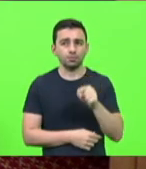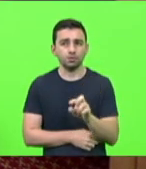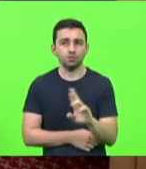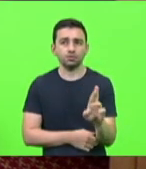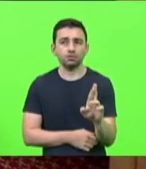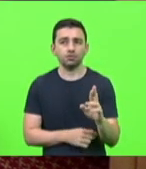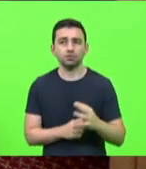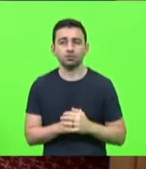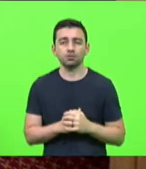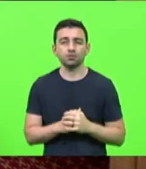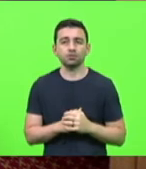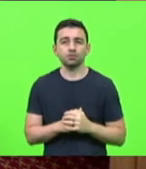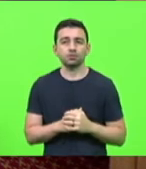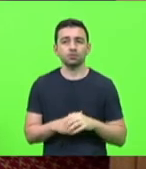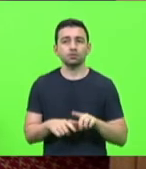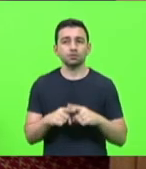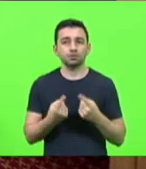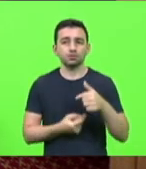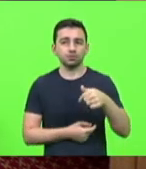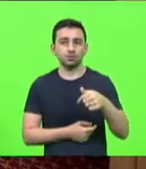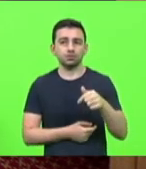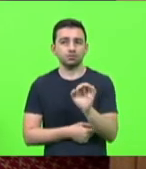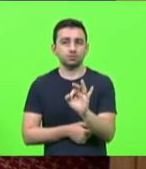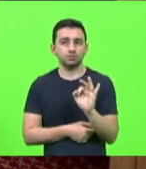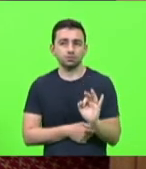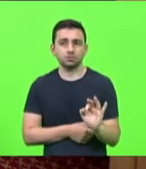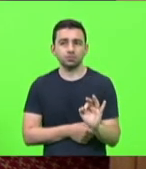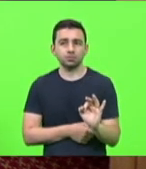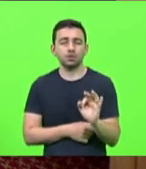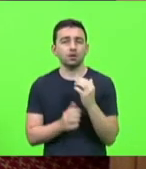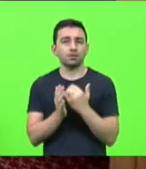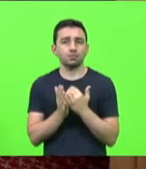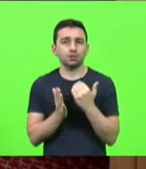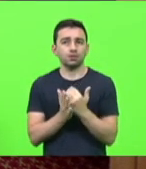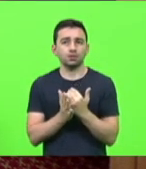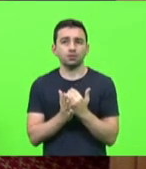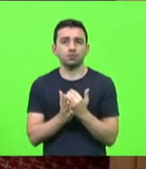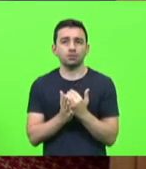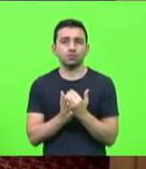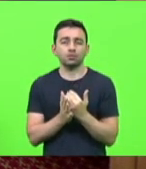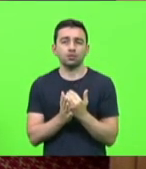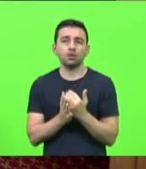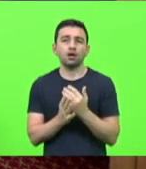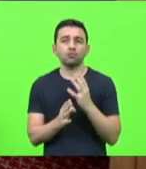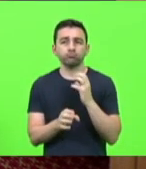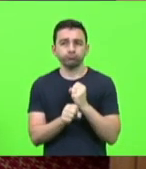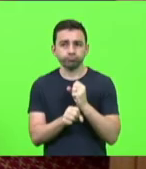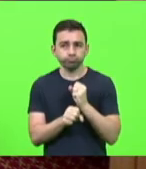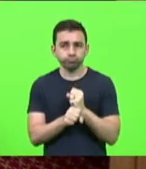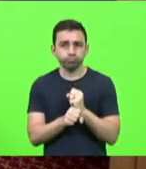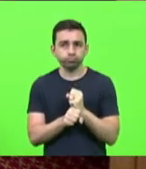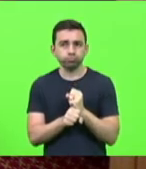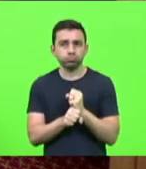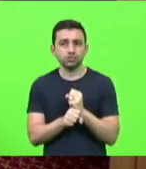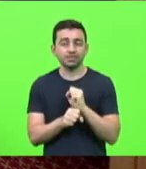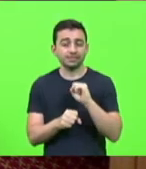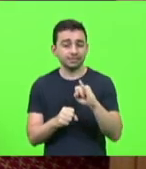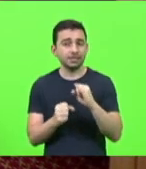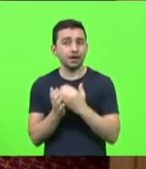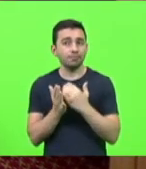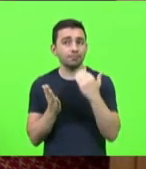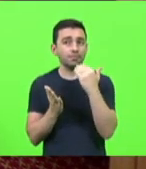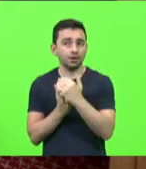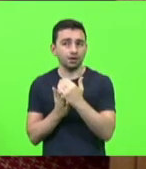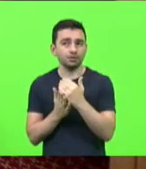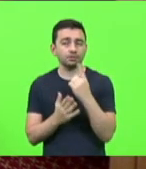e 7% sobre a parcela da base de cálculo que exceder os 150